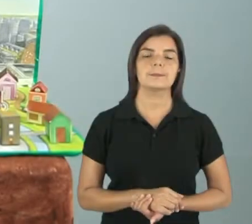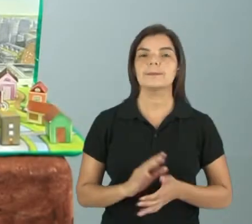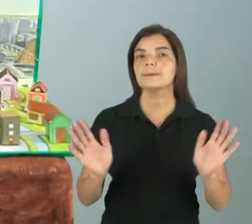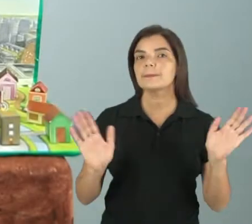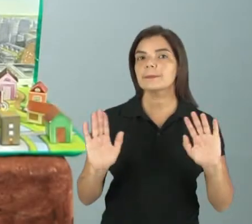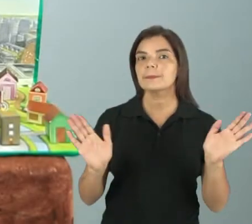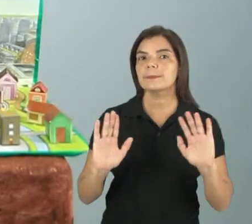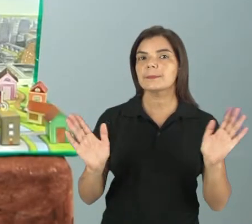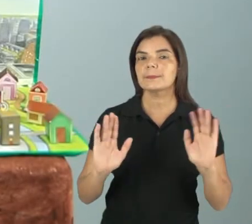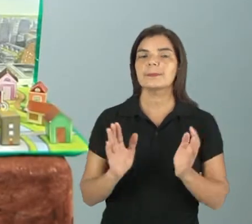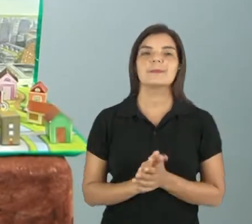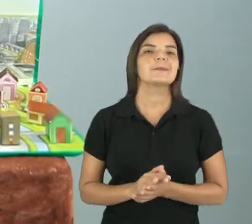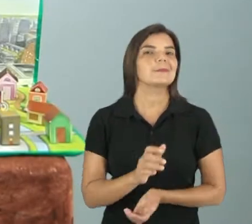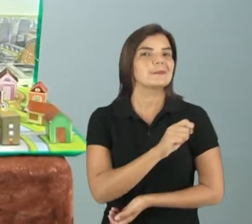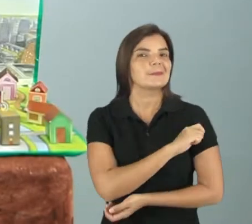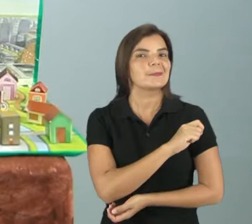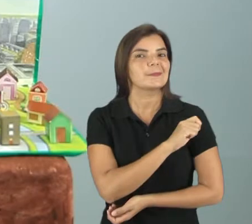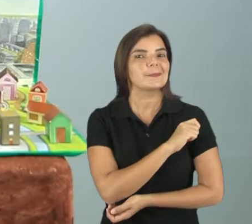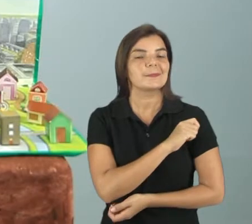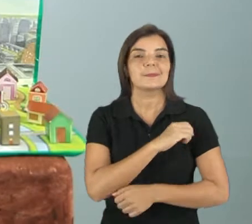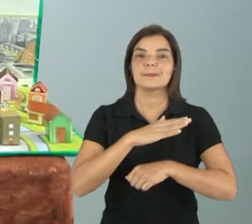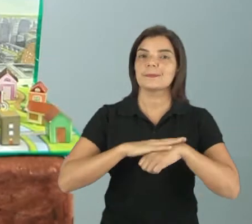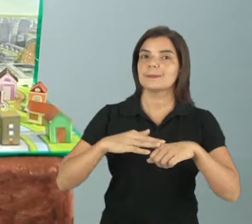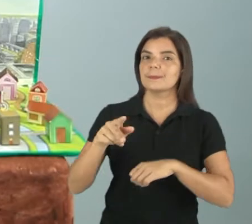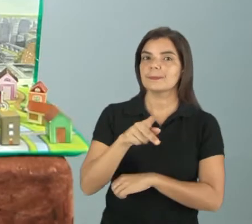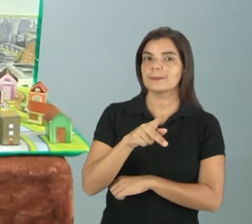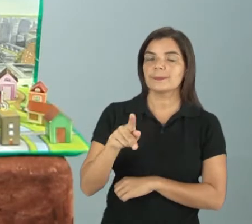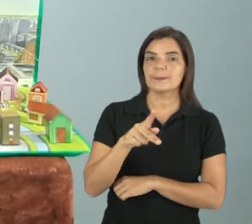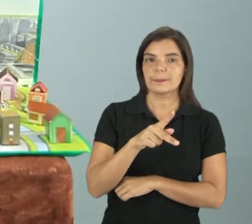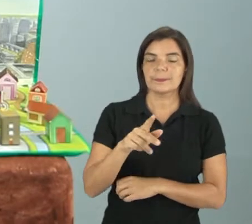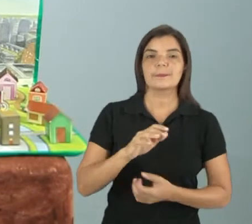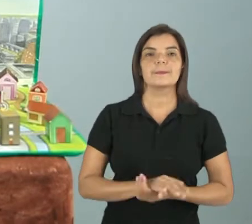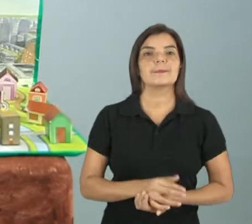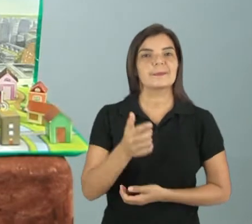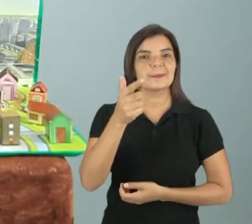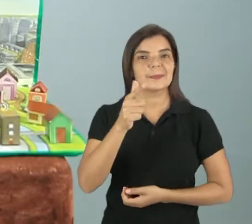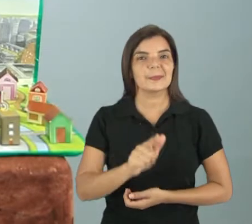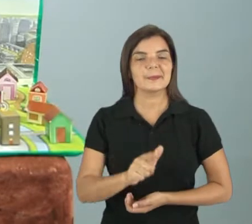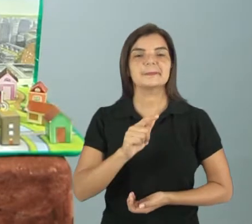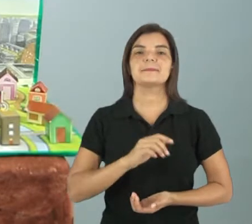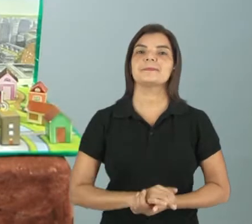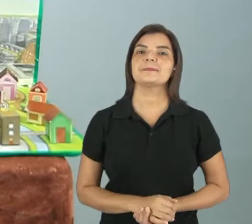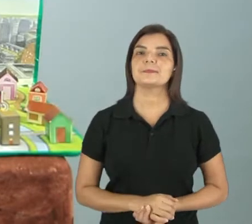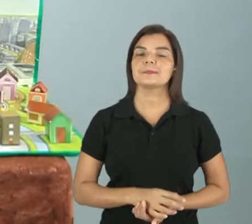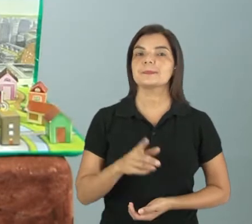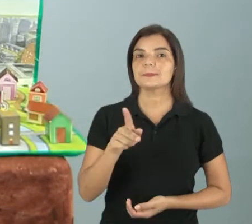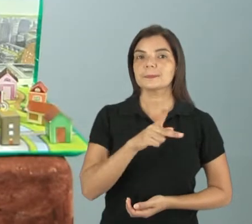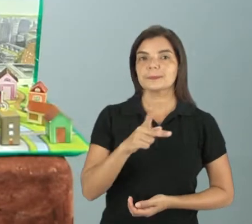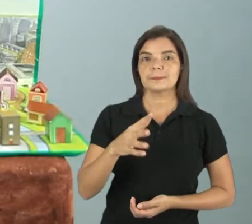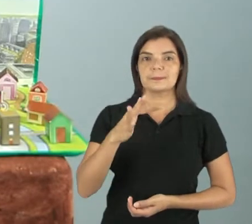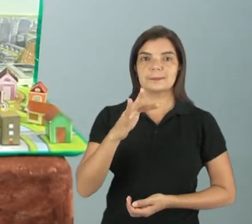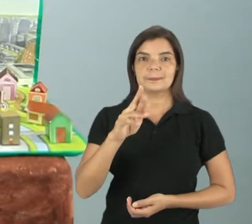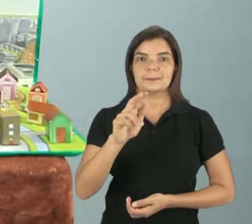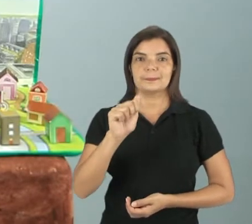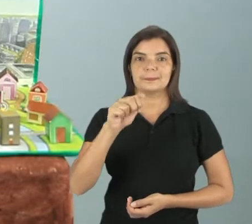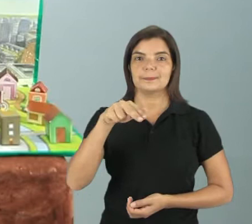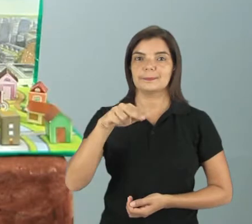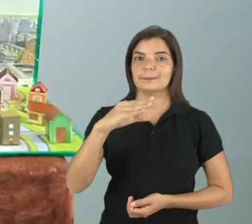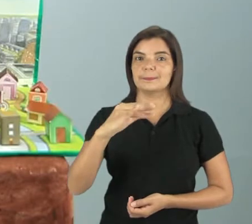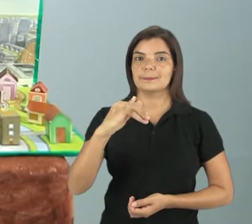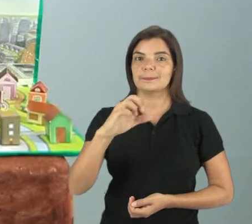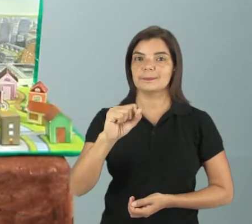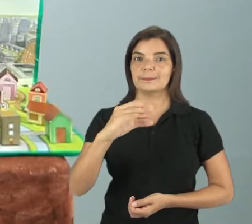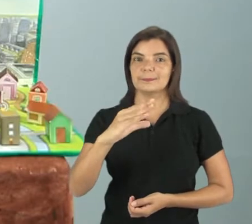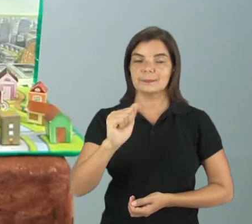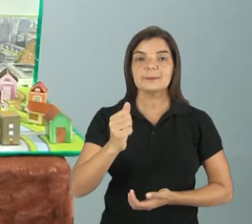Olá queridos alunos, queridos professores, estou de volta, sou a professora Francisca e